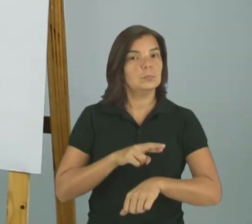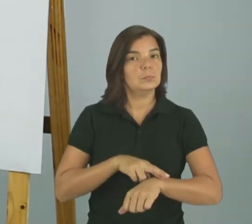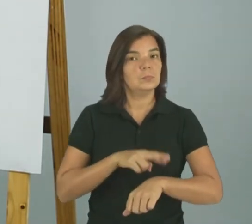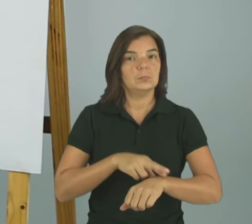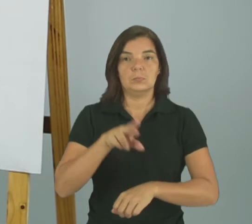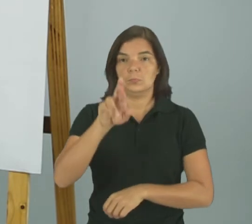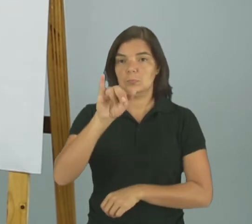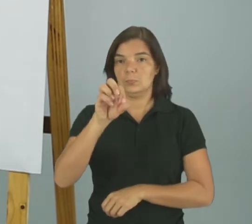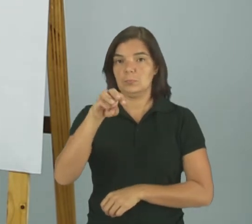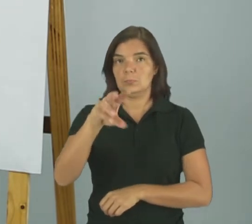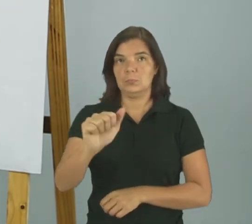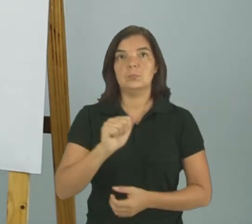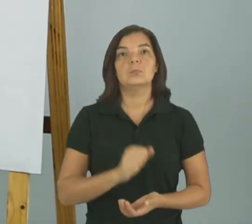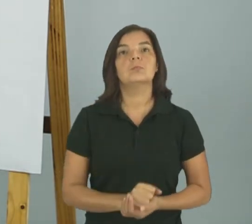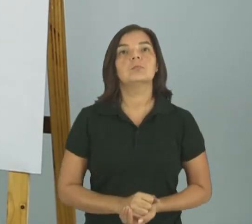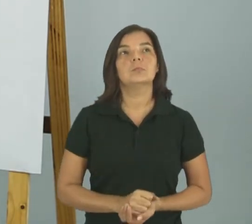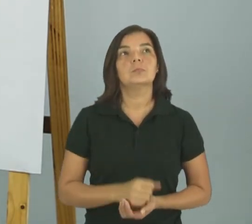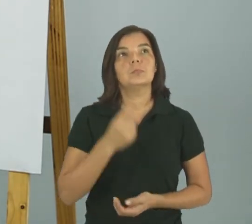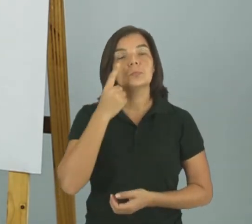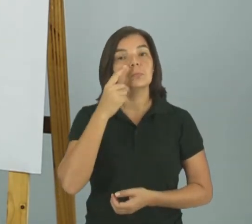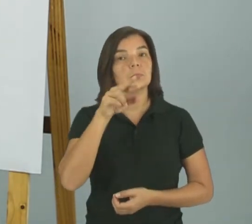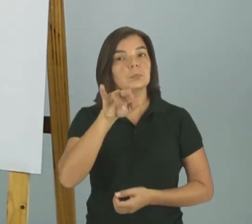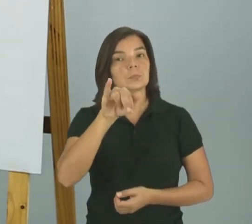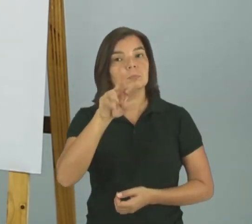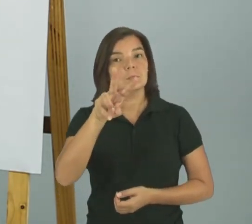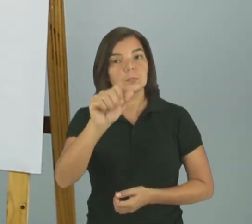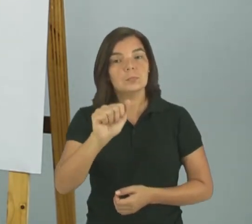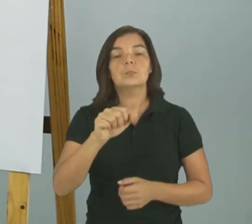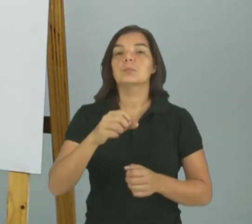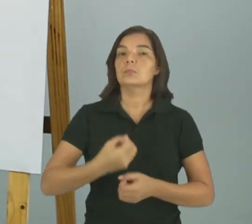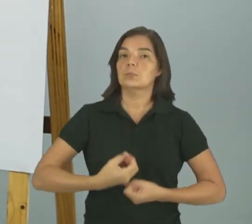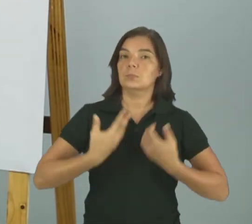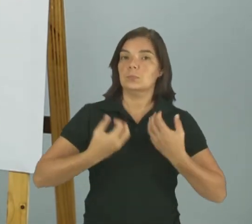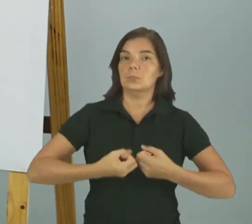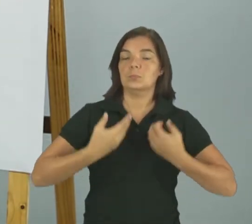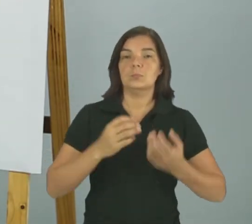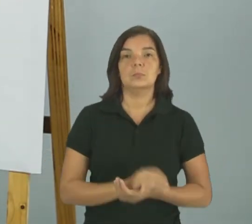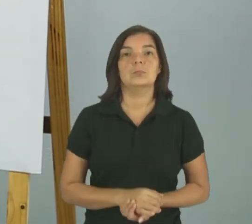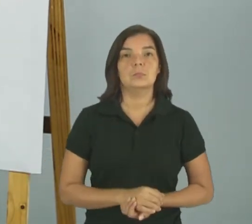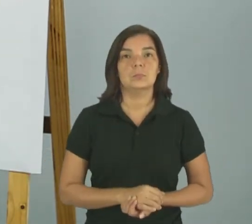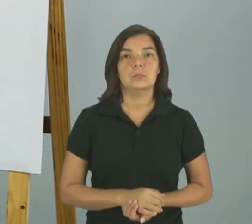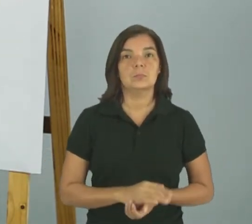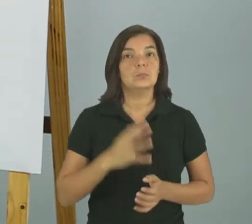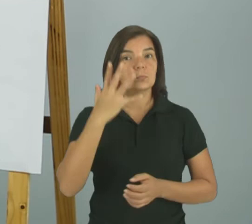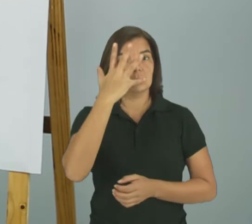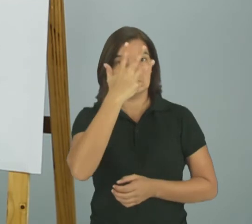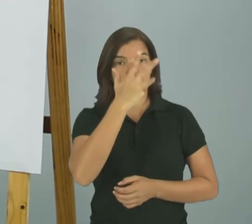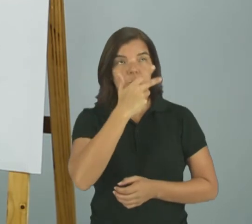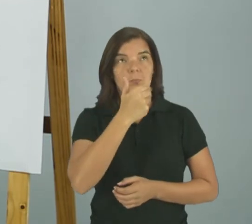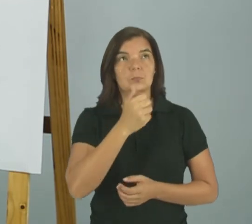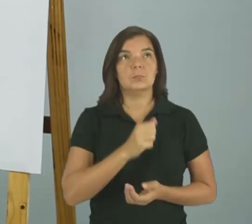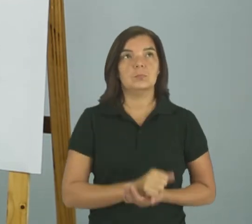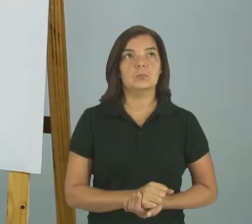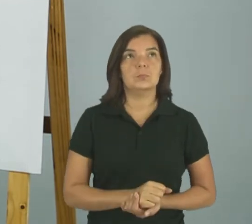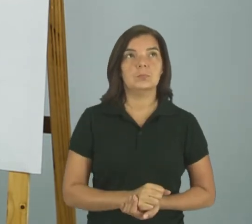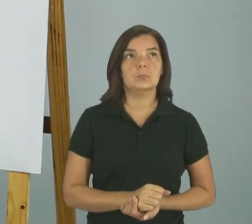Olha só Olha Vamos identificar as rumas aqui do poema Toda charme Toda manha